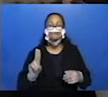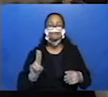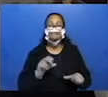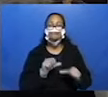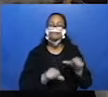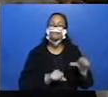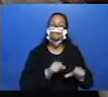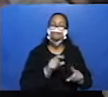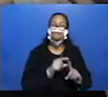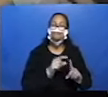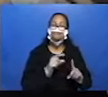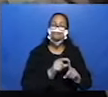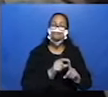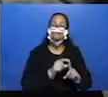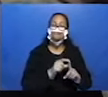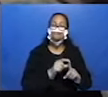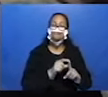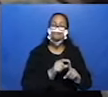Folgo.